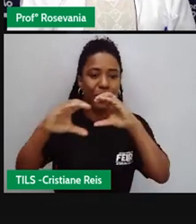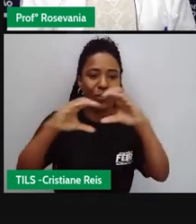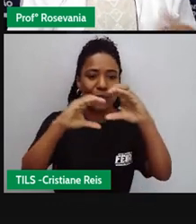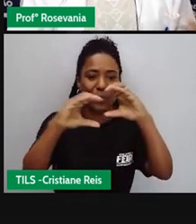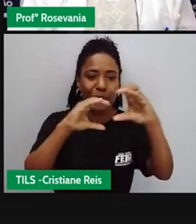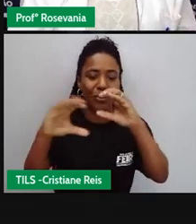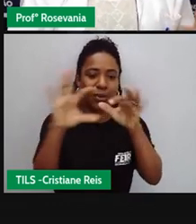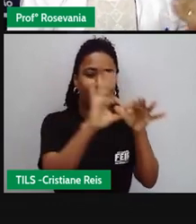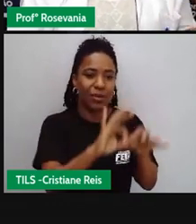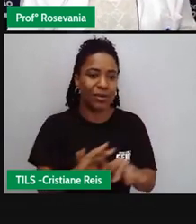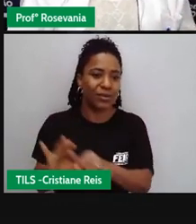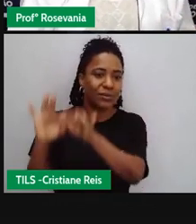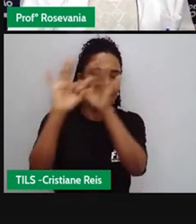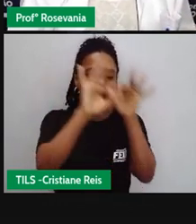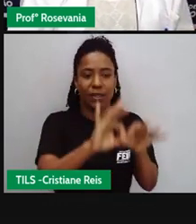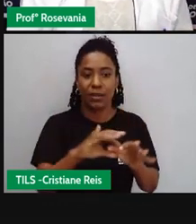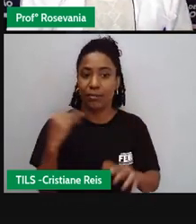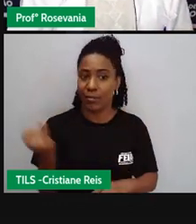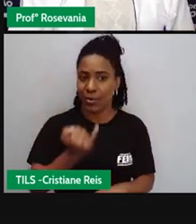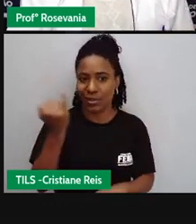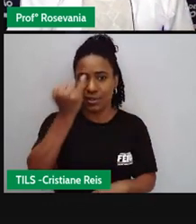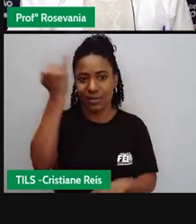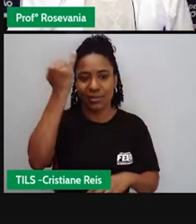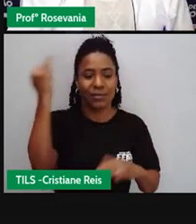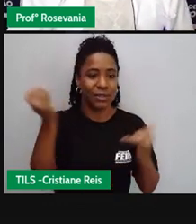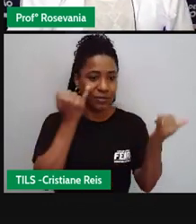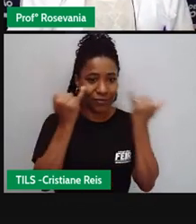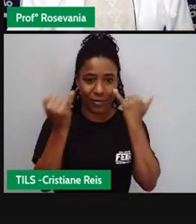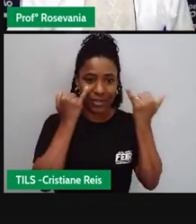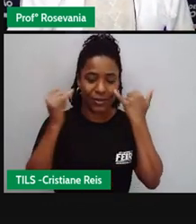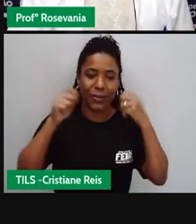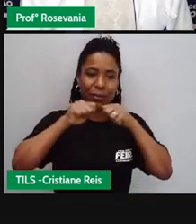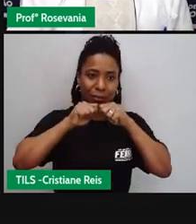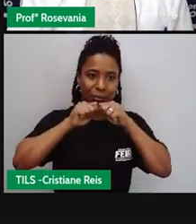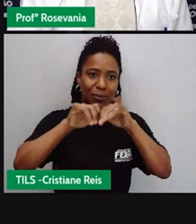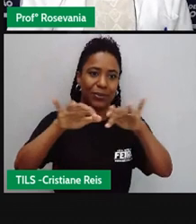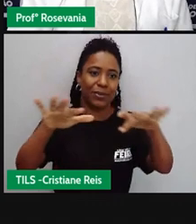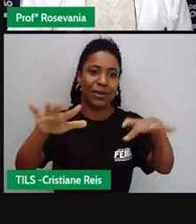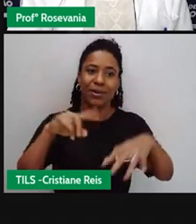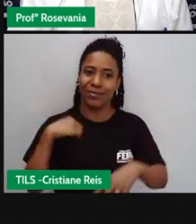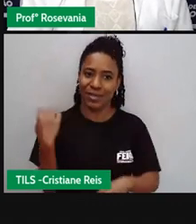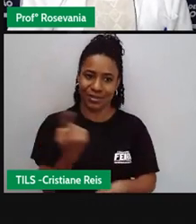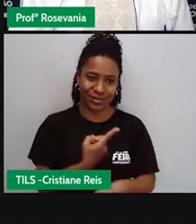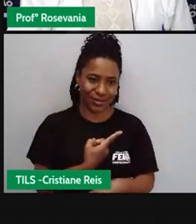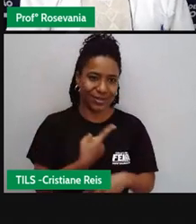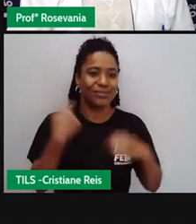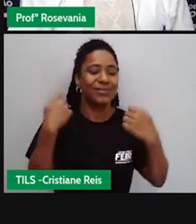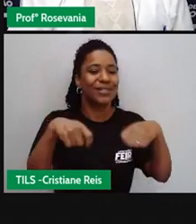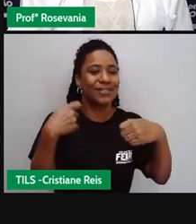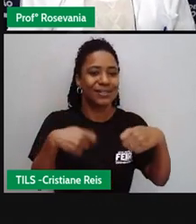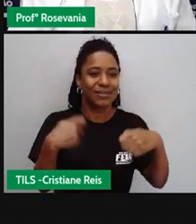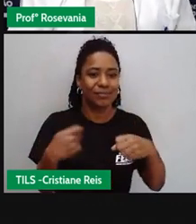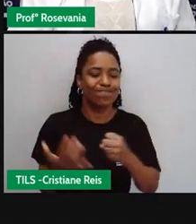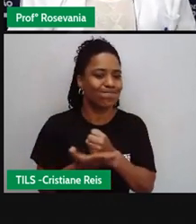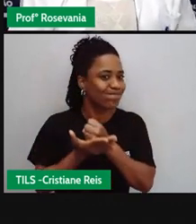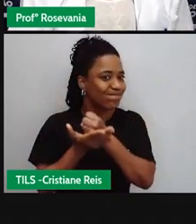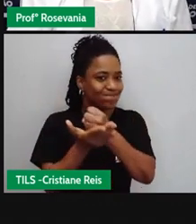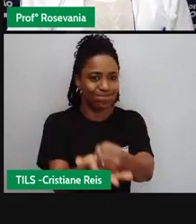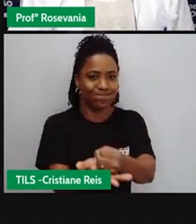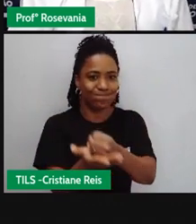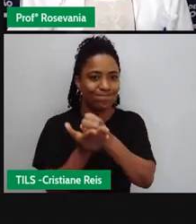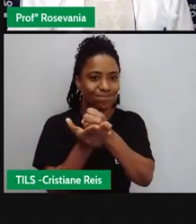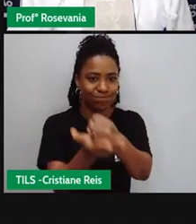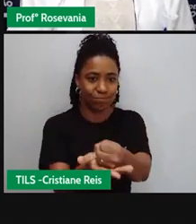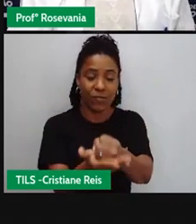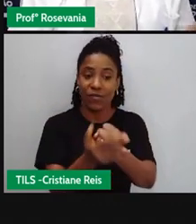importante pra que essas informações elas sejam levadas a todos os cantos mas a gente precisa da base estar lá funcionando pra poder ir